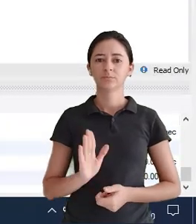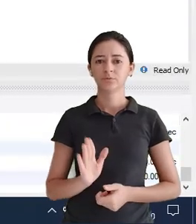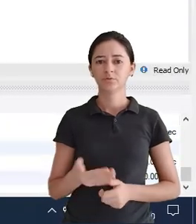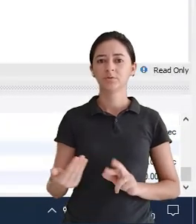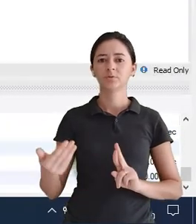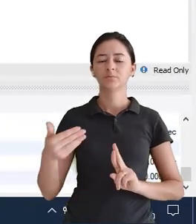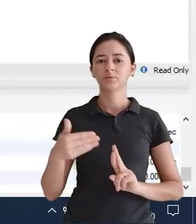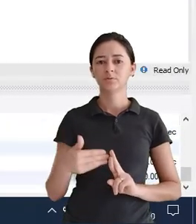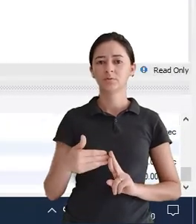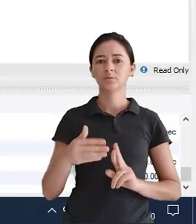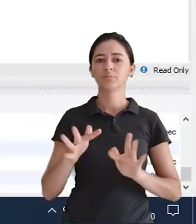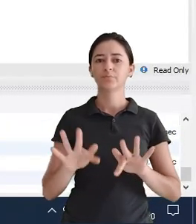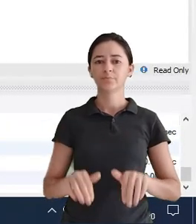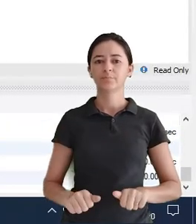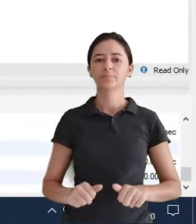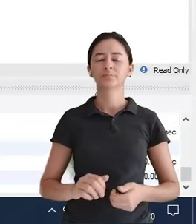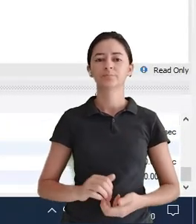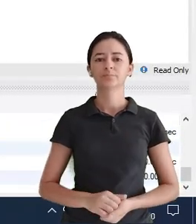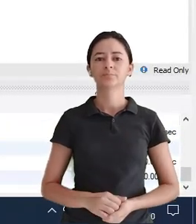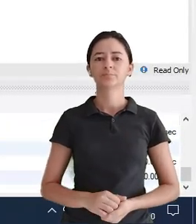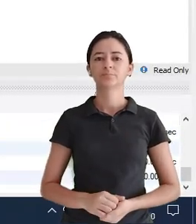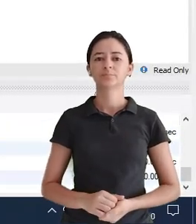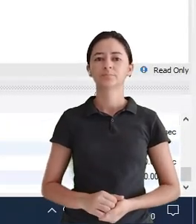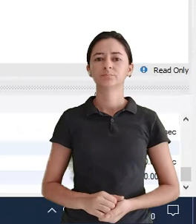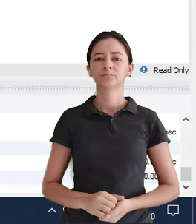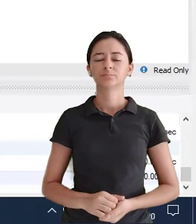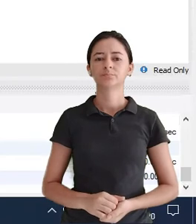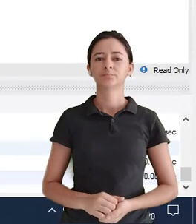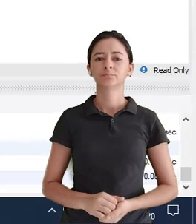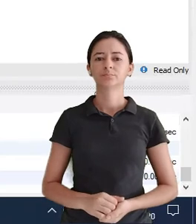Desc endereço Tá lá Referência Finalzinho Bom